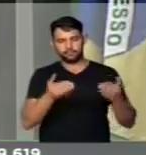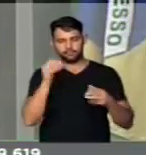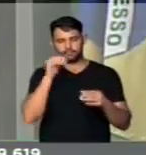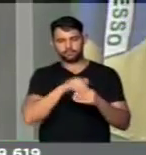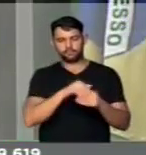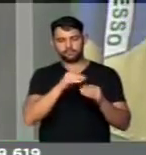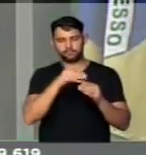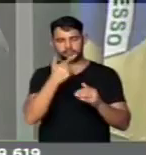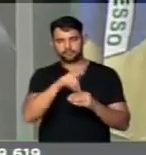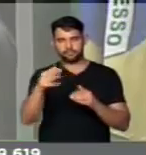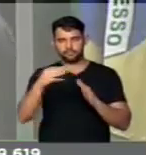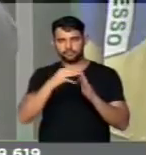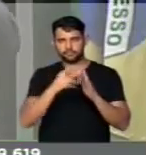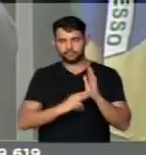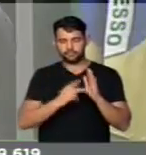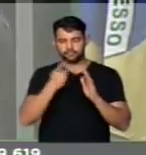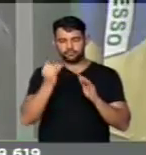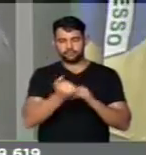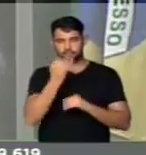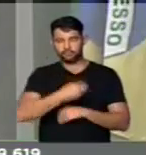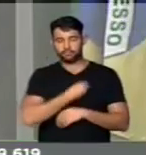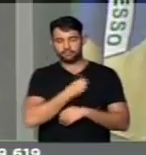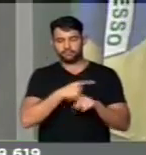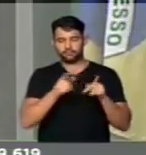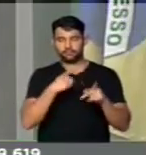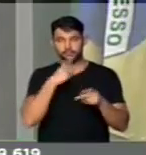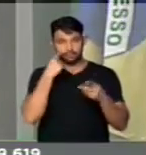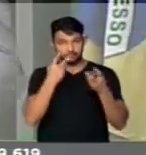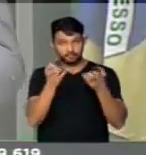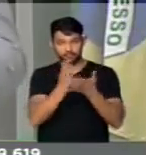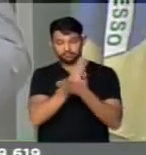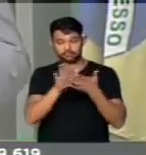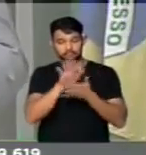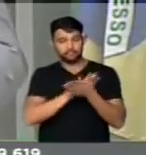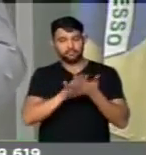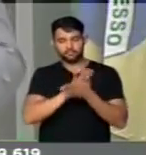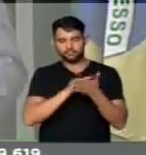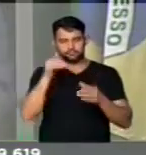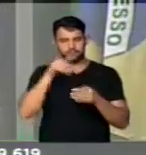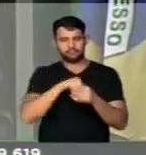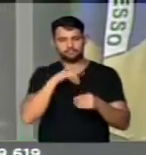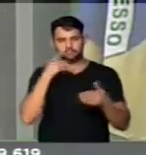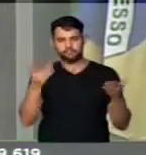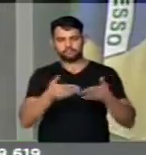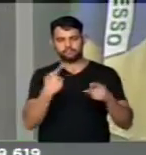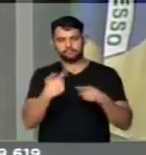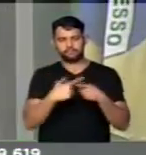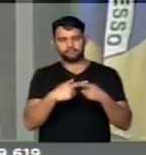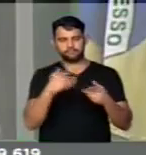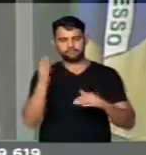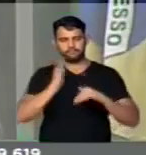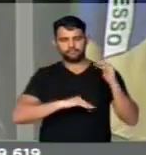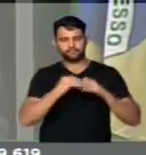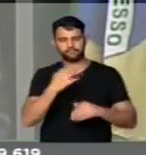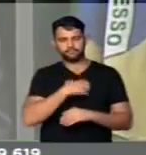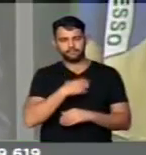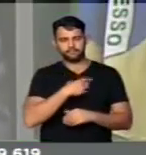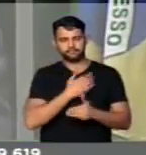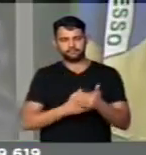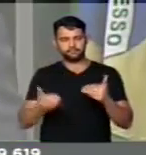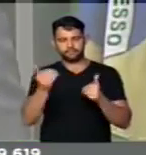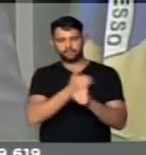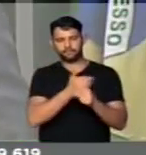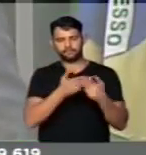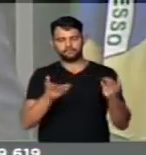votar esta e outras matérias é relevante. Mas percebam, nada se votou hoje, porque tínhamos um incompetente usurpador.